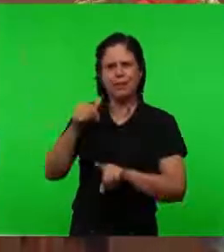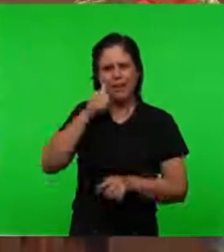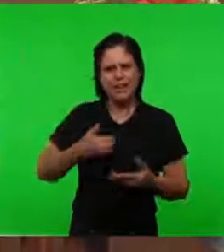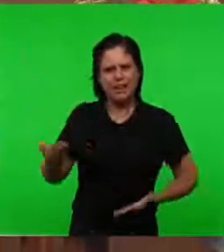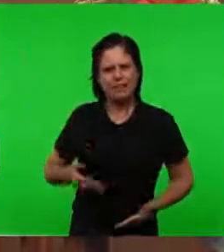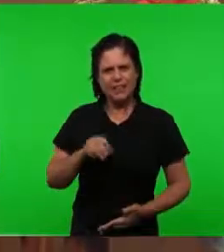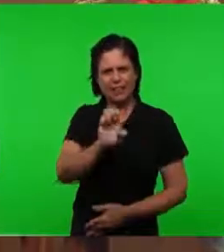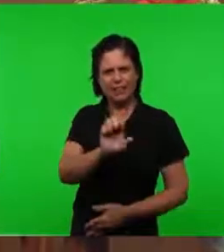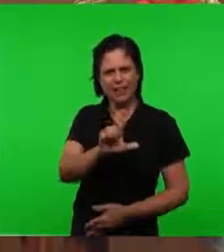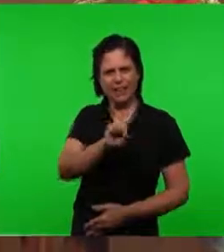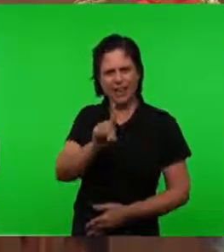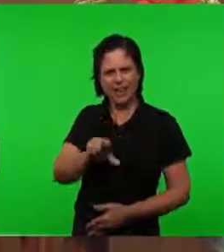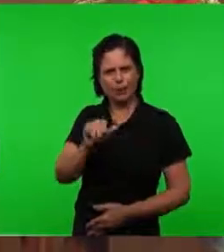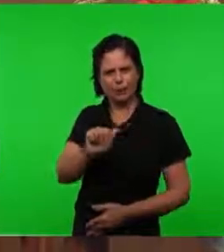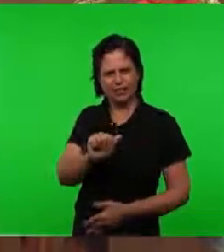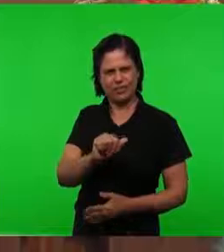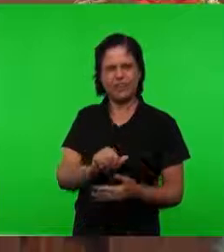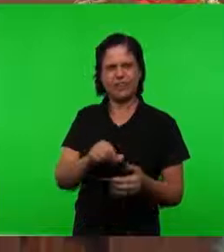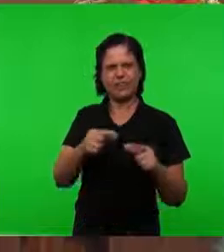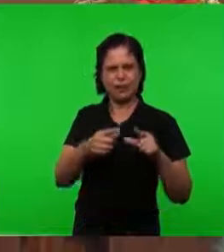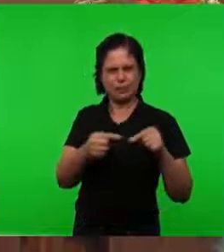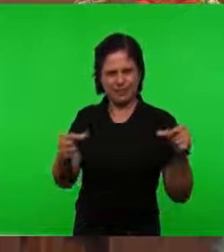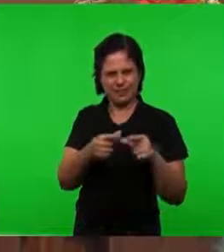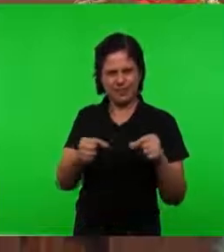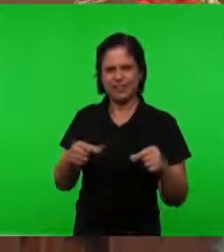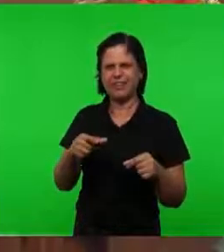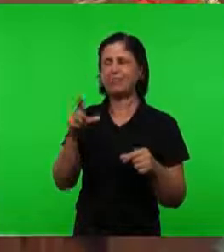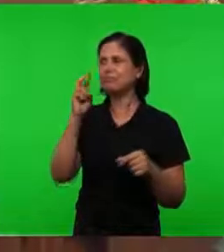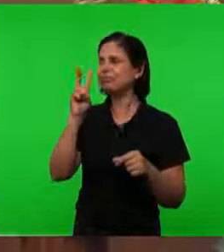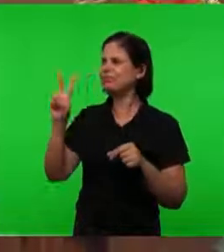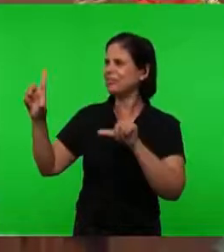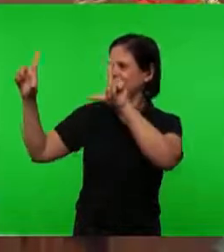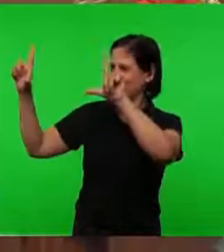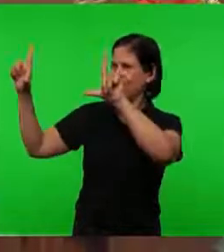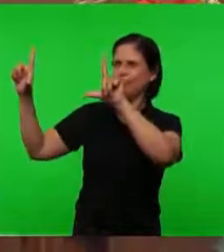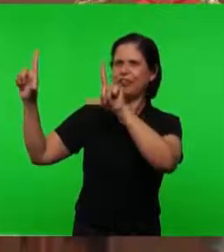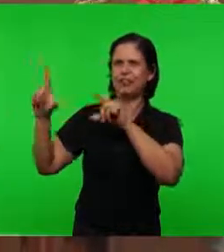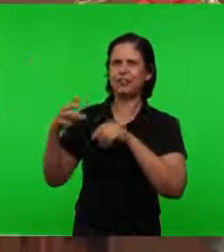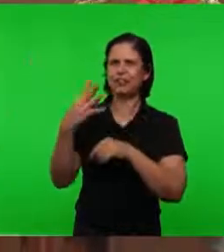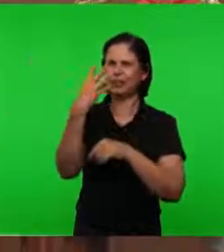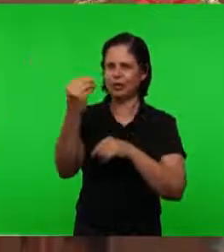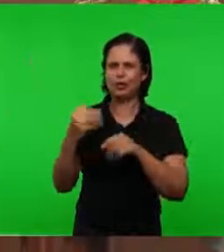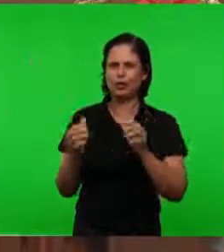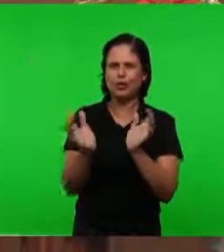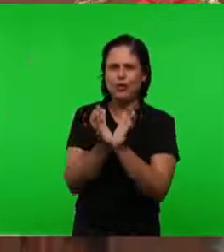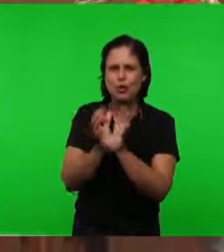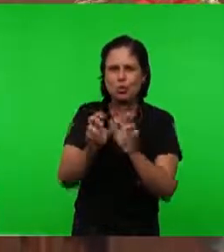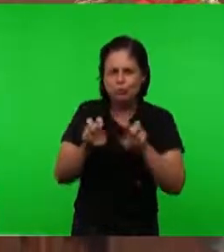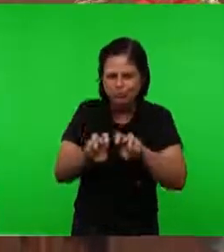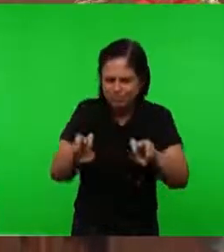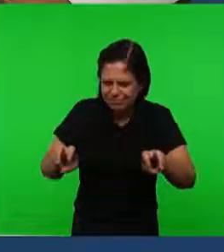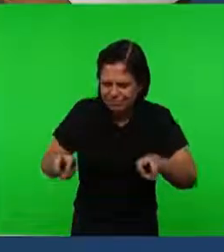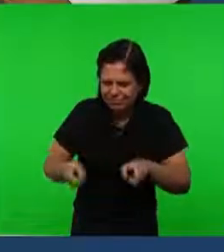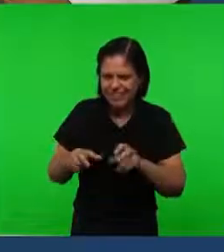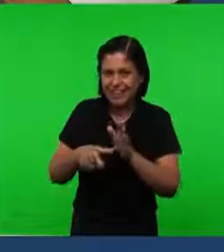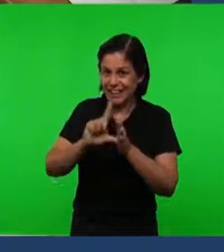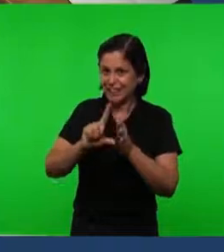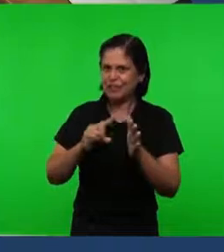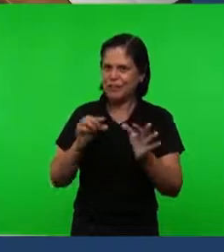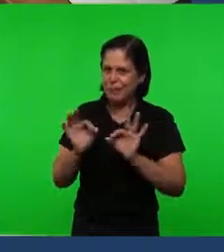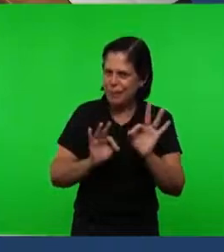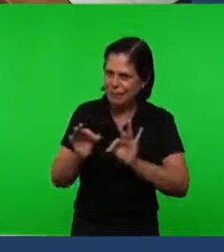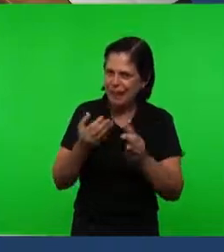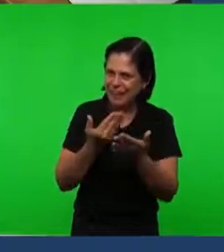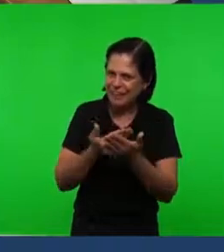sempre E essa aqui Está aqui o grupo Sentado aqui Onde estávamos Preparando Essa escola bíblica Dominical